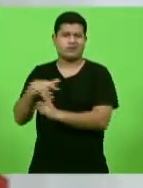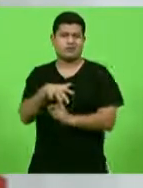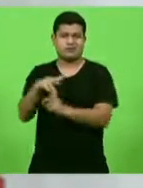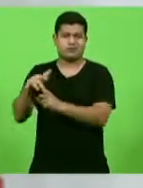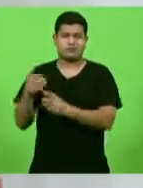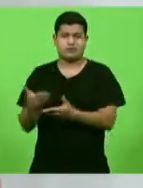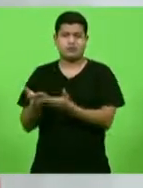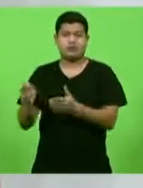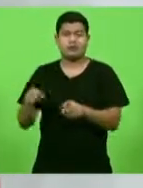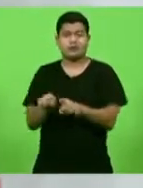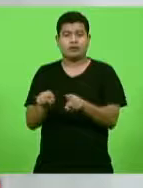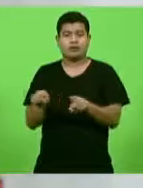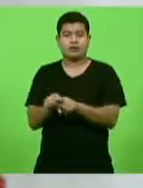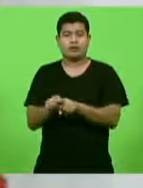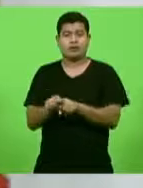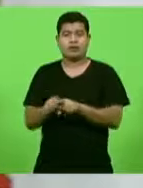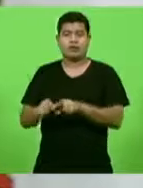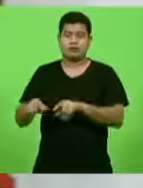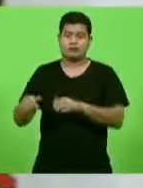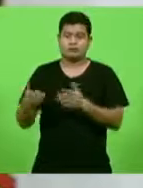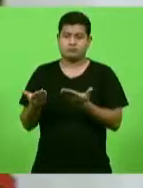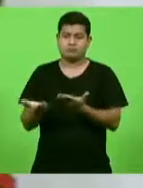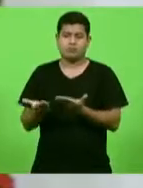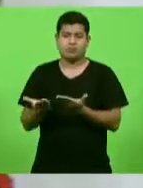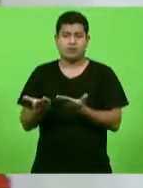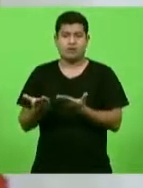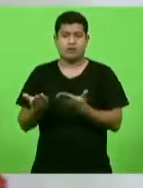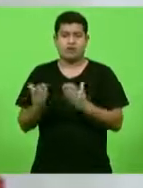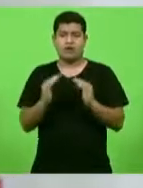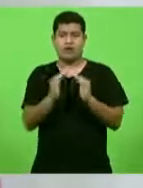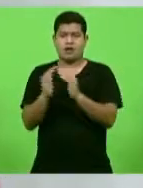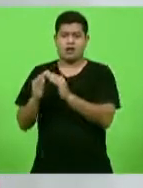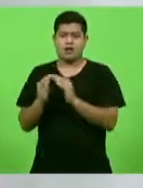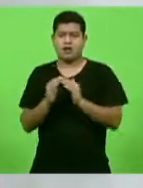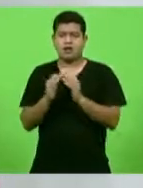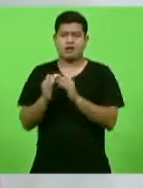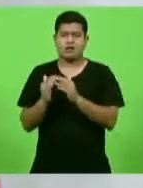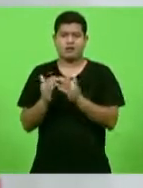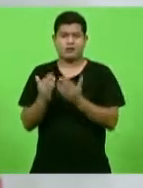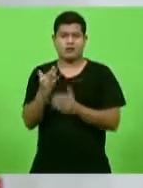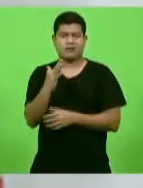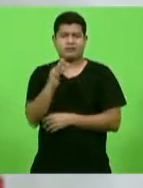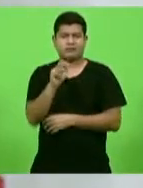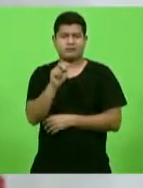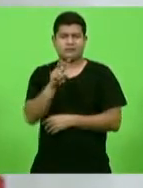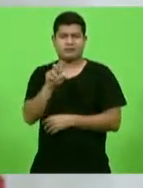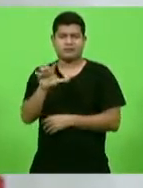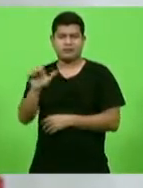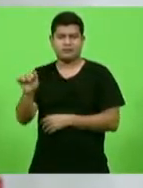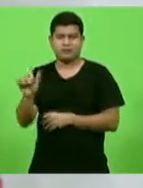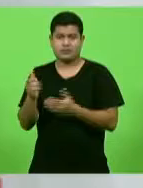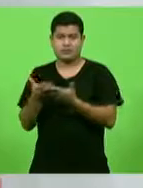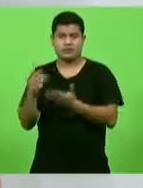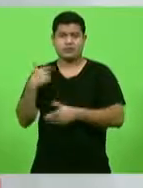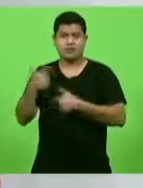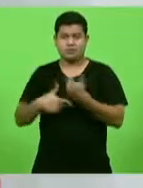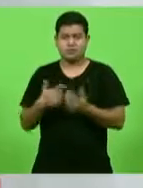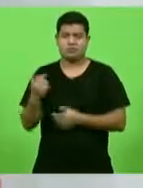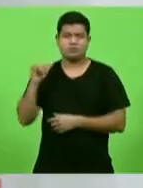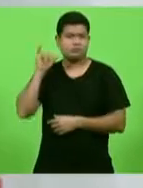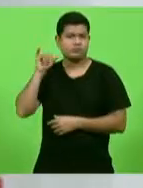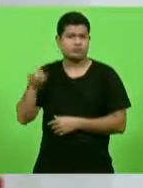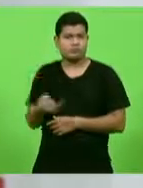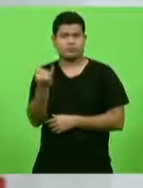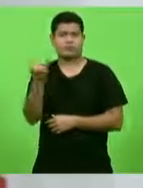no Rio de Janeiro. Mas aproveitou oportunidades, estudou numa escola pública de qualidade, a Pedro